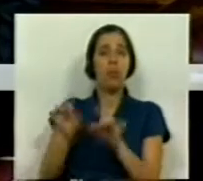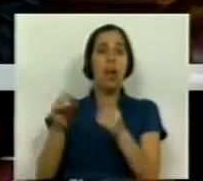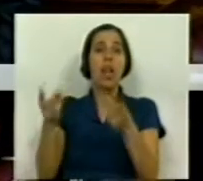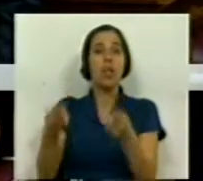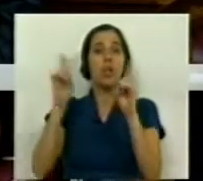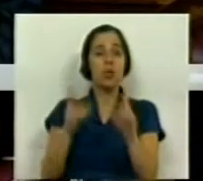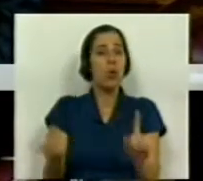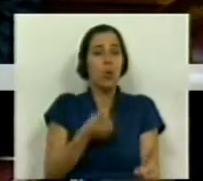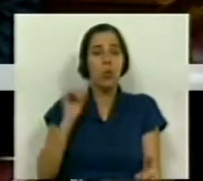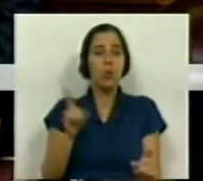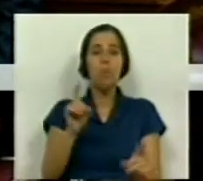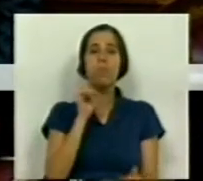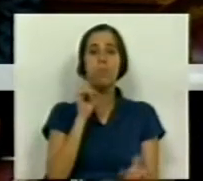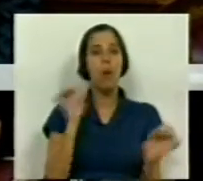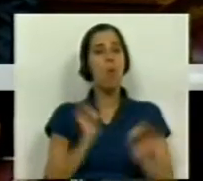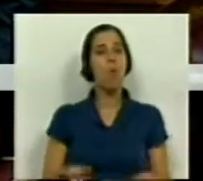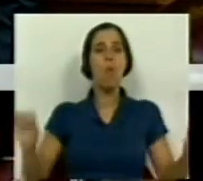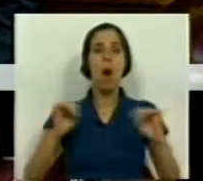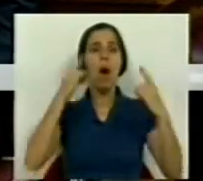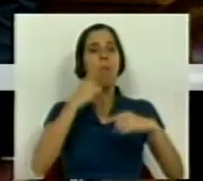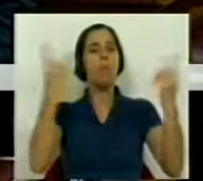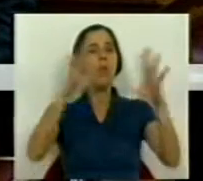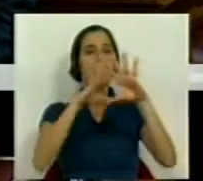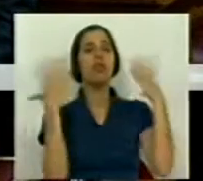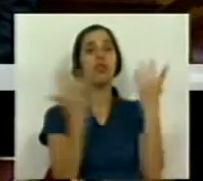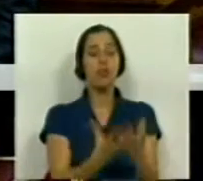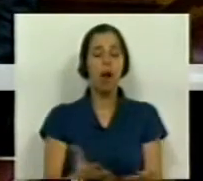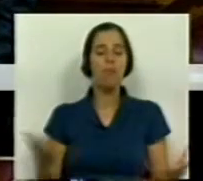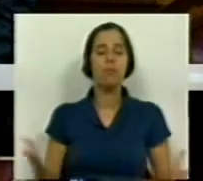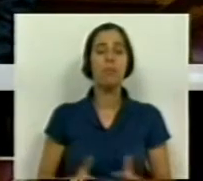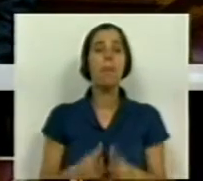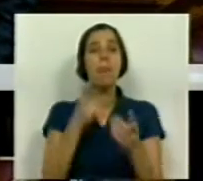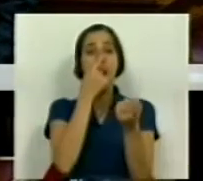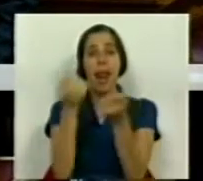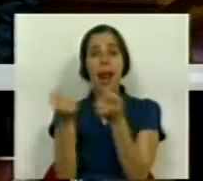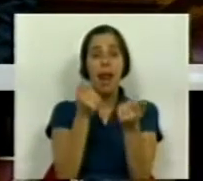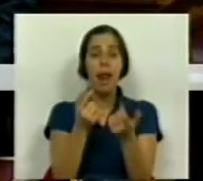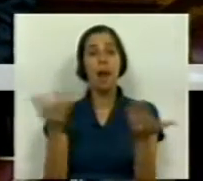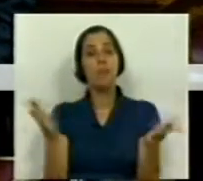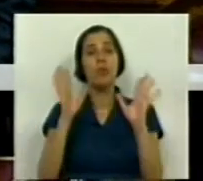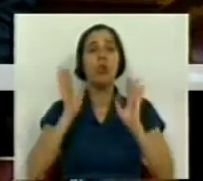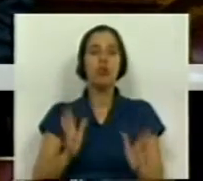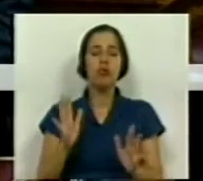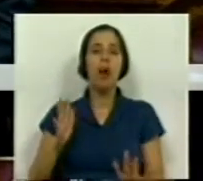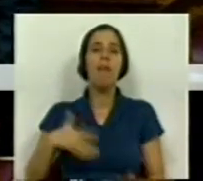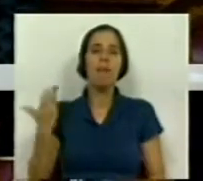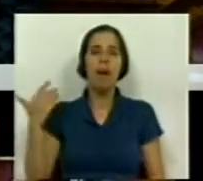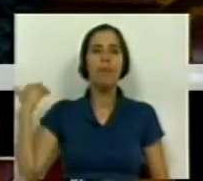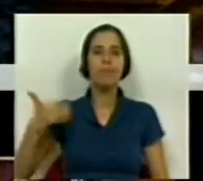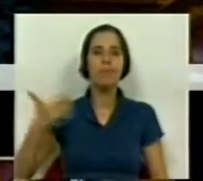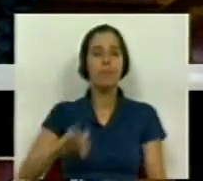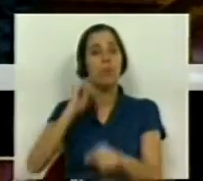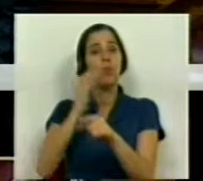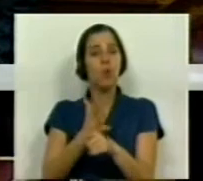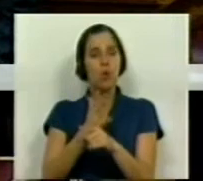disponibilidade não seja assegurada ao público em geral. E, portanto, há semelhança, infelizmente, do que já se vai passando com